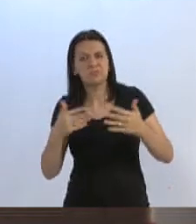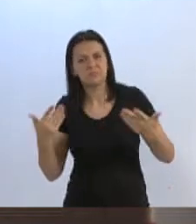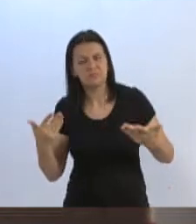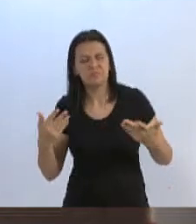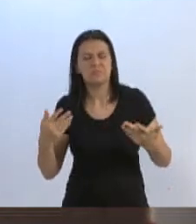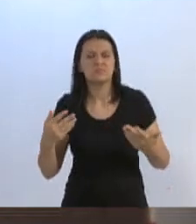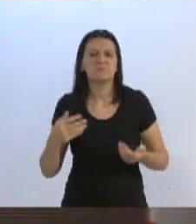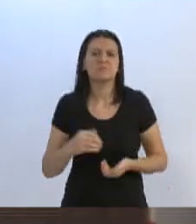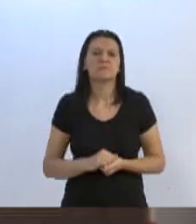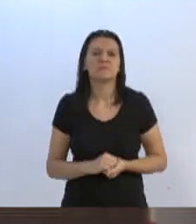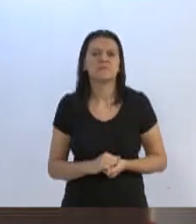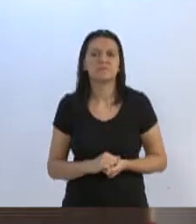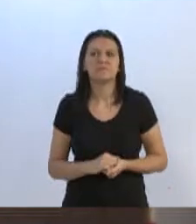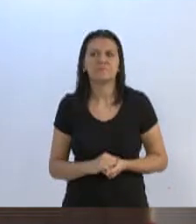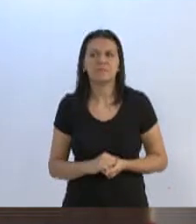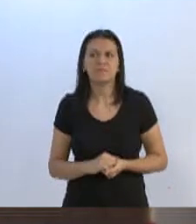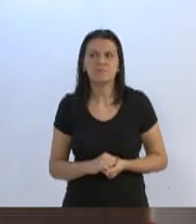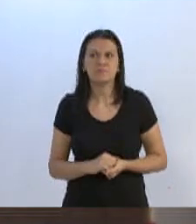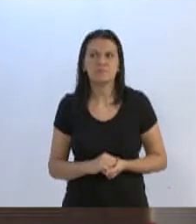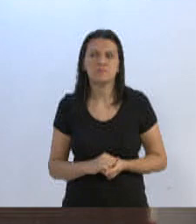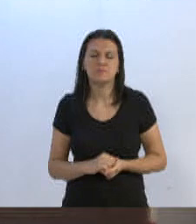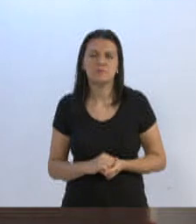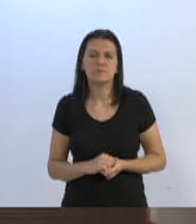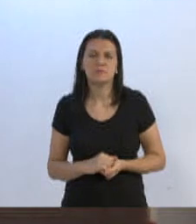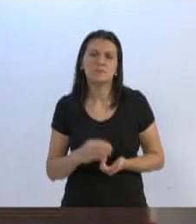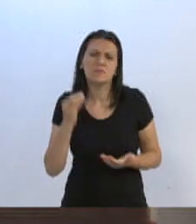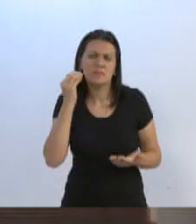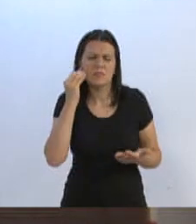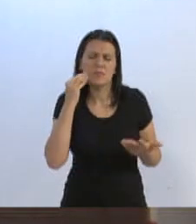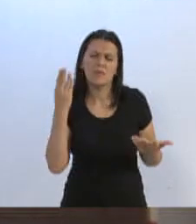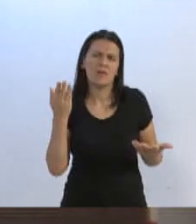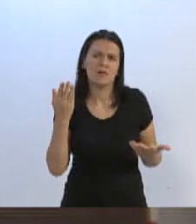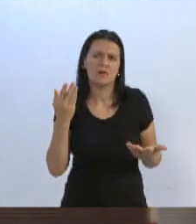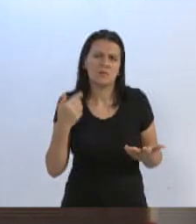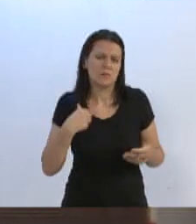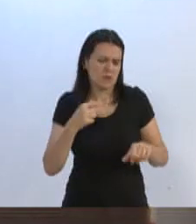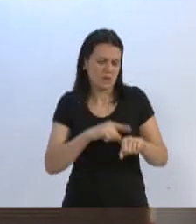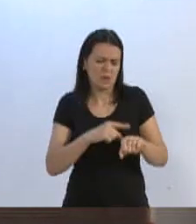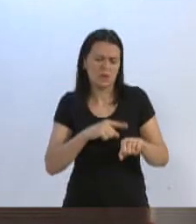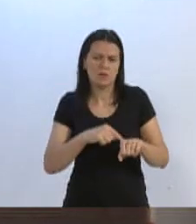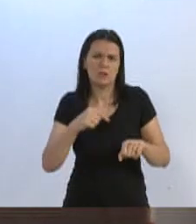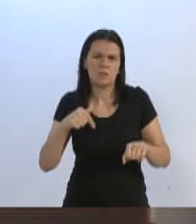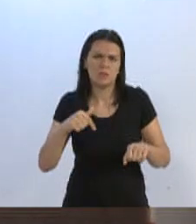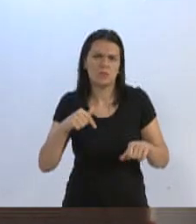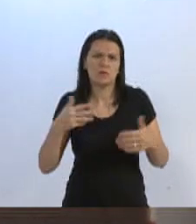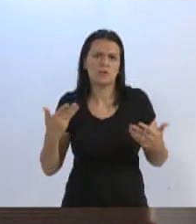colegas. Evidentemente, de que não me dá tempo aqui para que eu